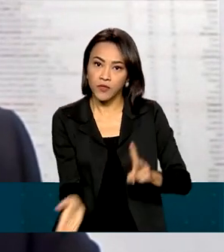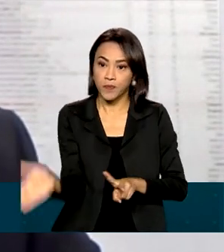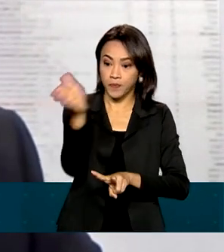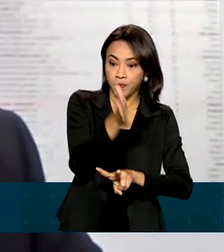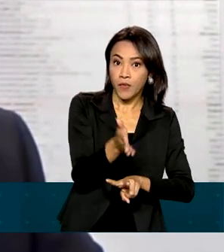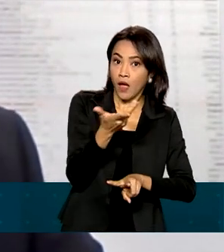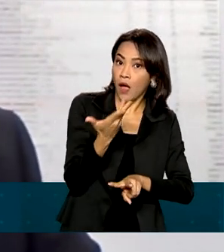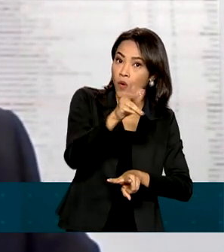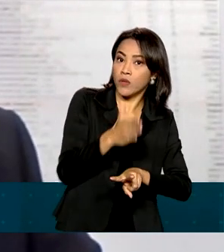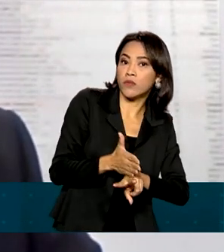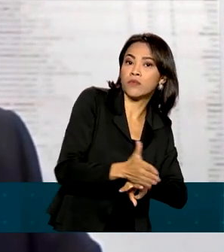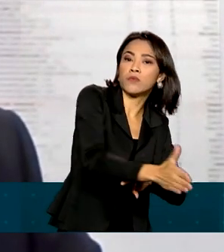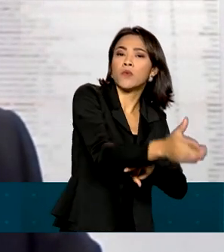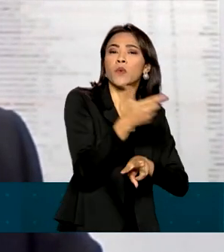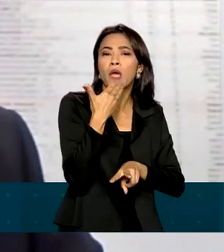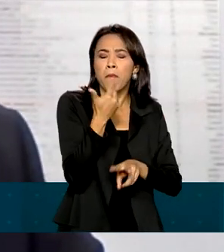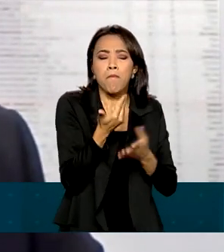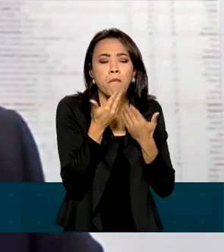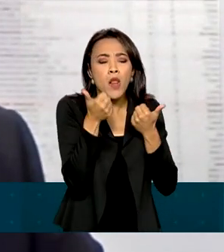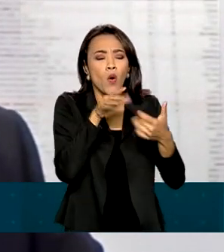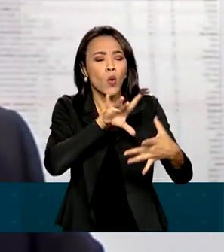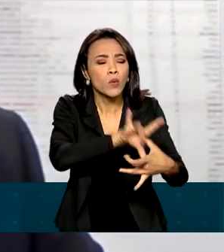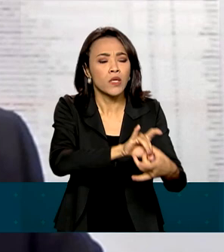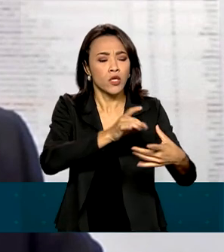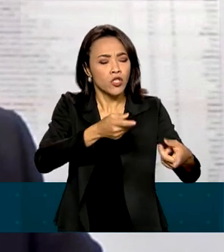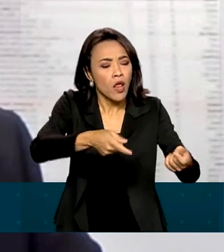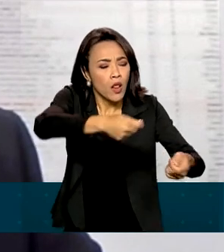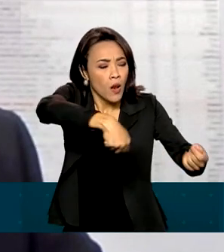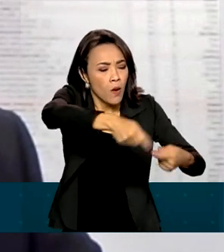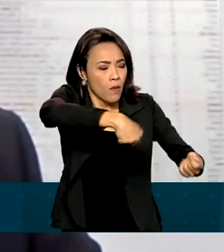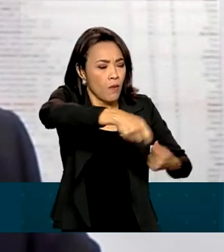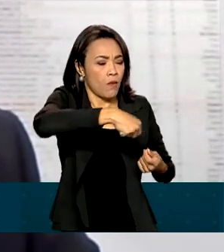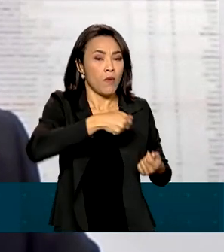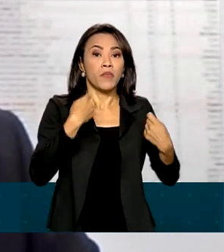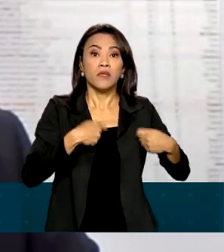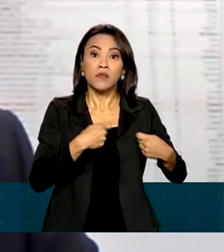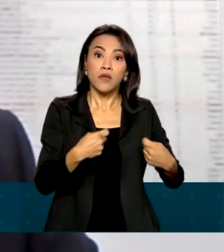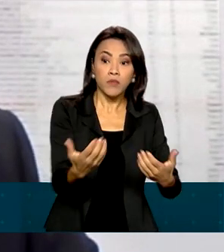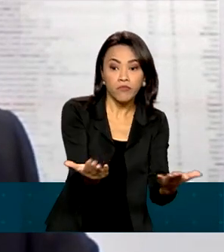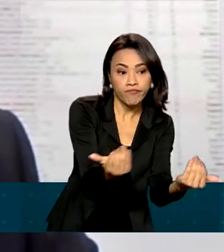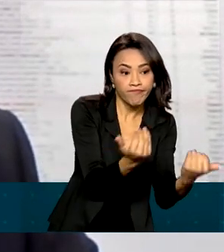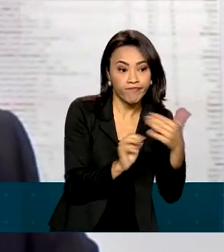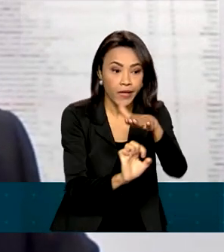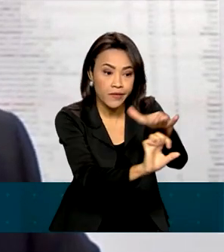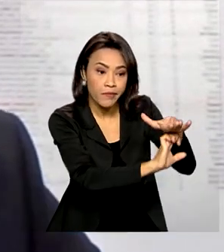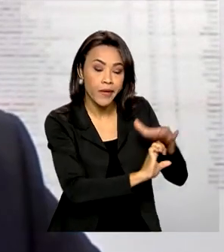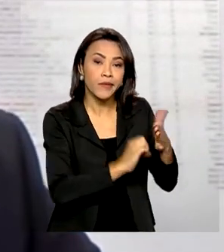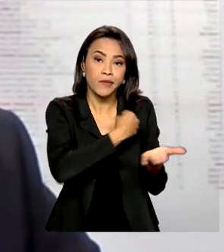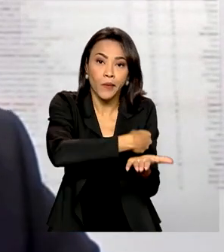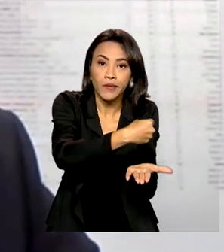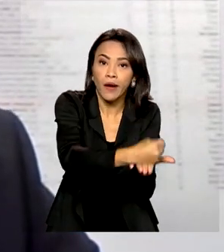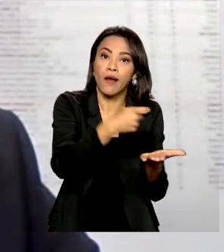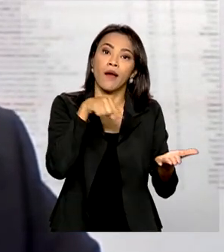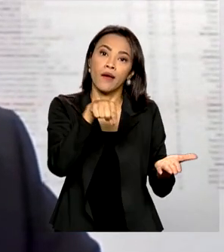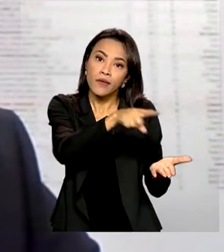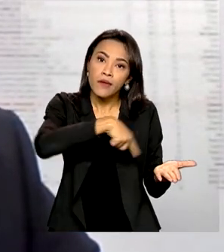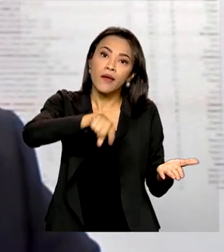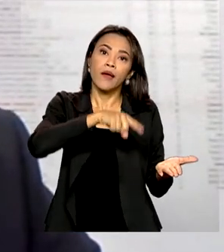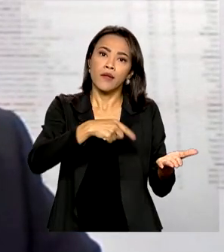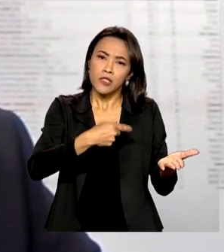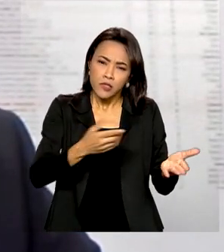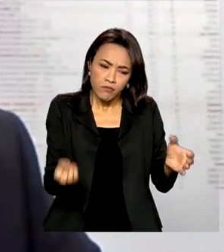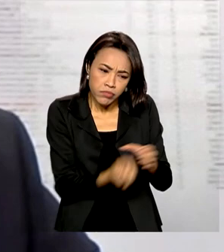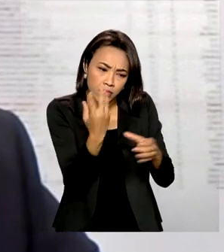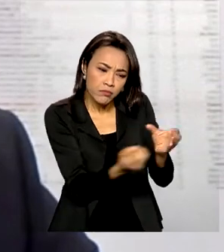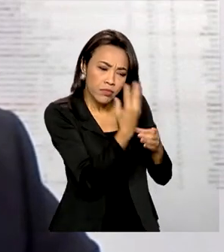tem sido a melhoria do ambiente de negócios. Precisamos destravar o setor privado, permitir que as empresas contratem, invistam, gerem